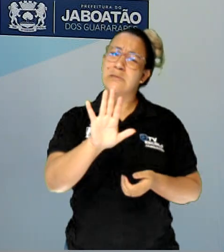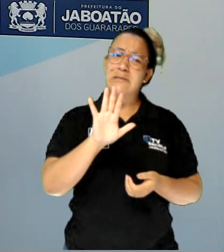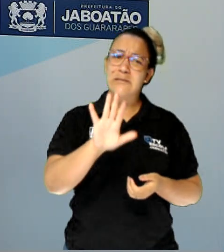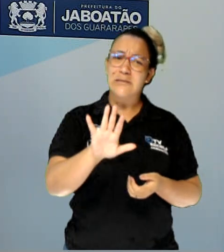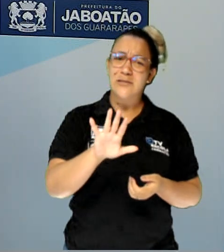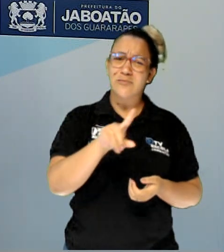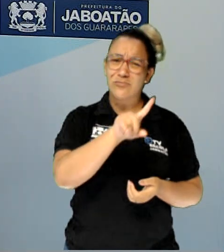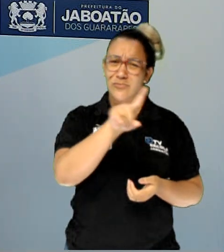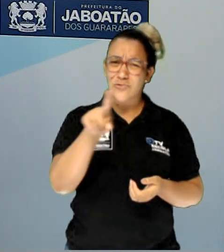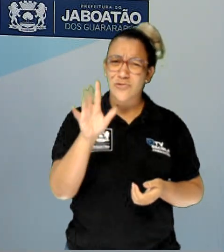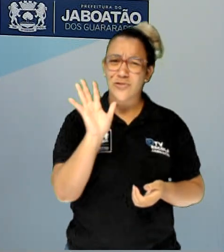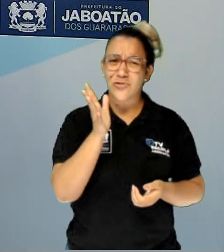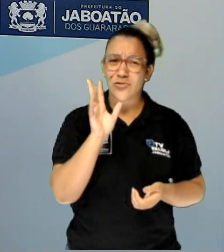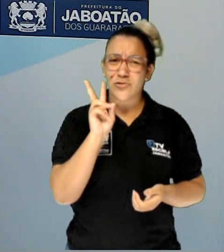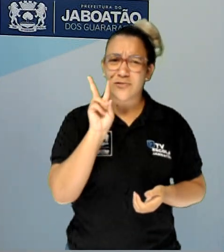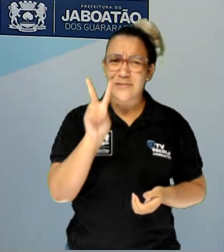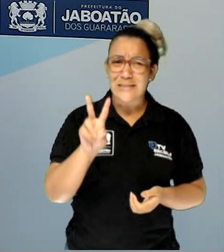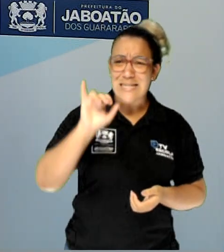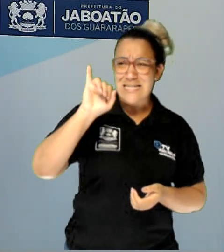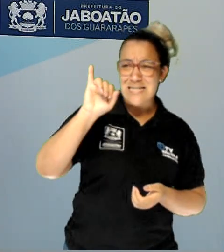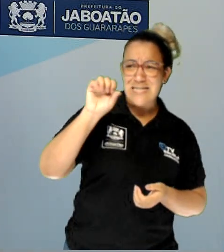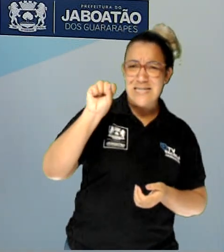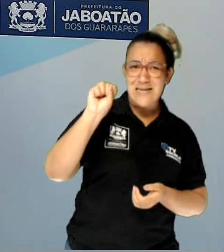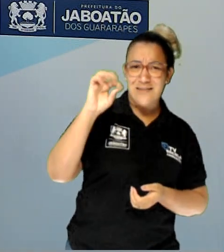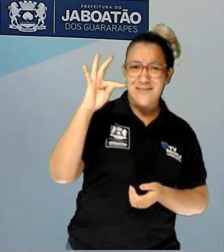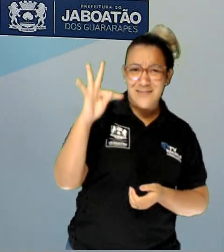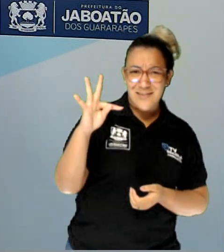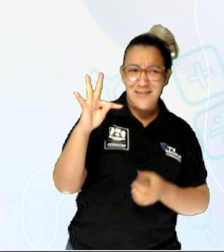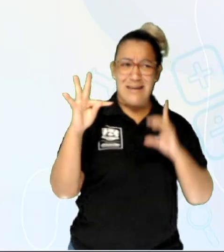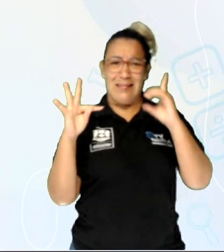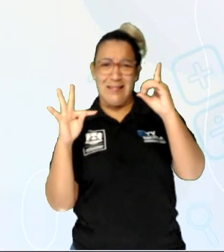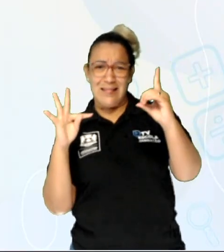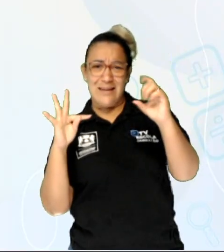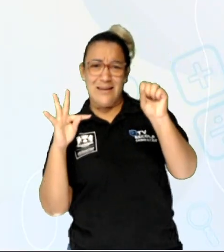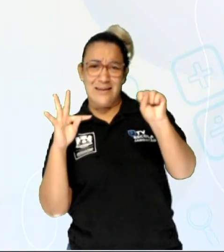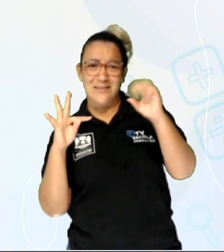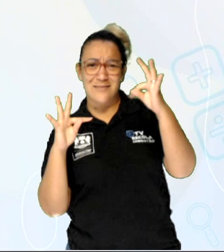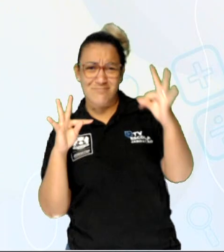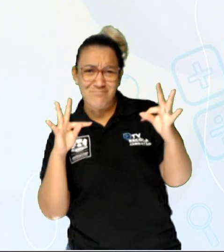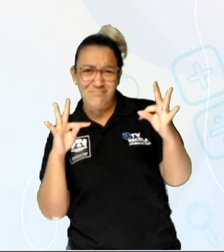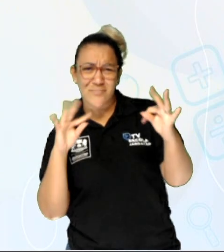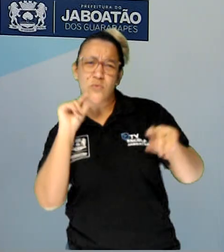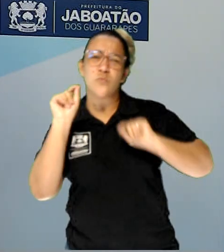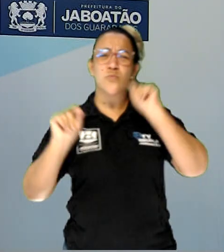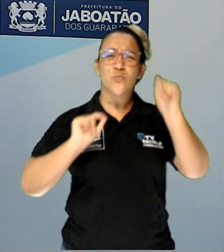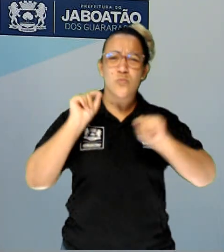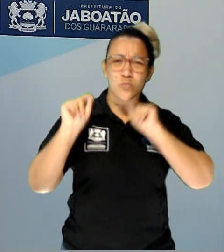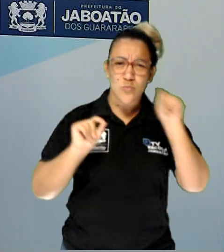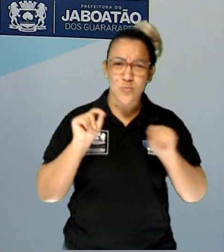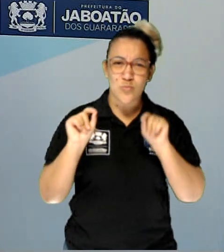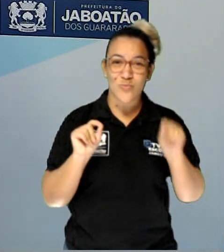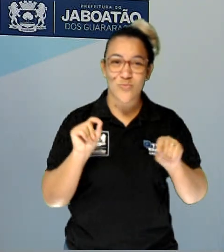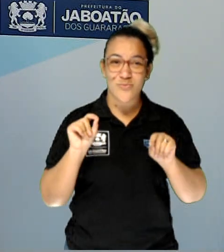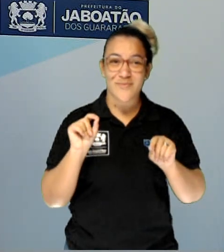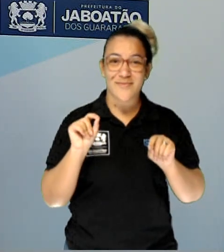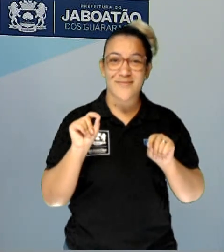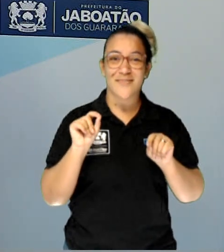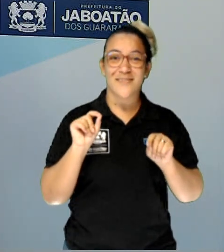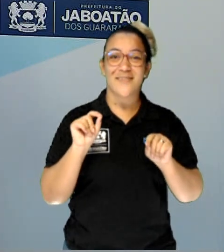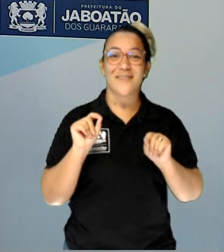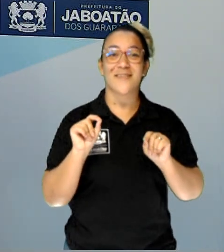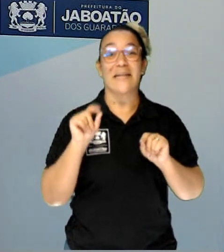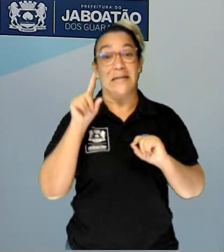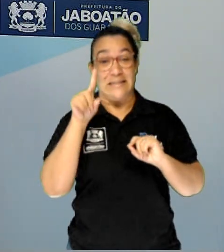vocês já ouviram falar aí do que é ISTs e DSTs, né? IST e DST